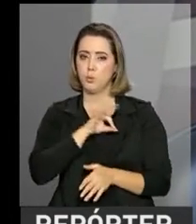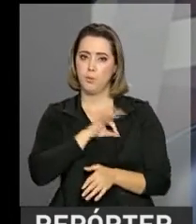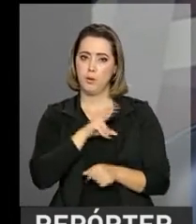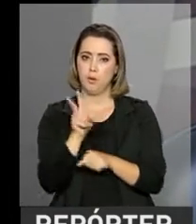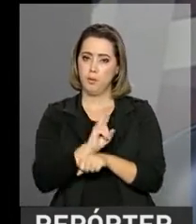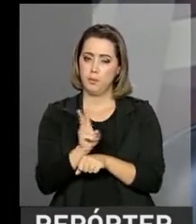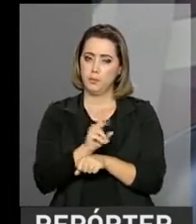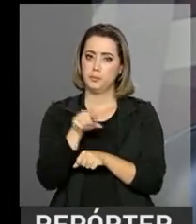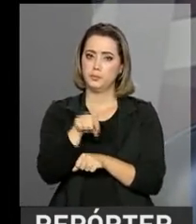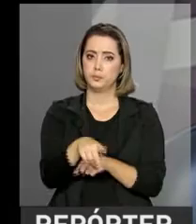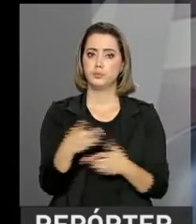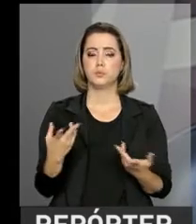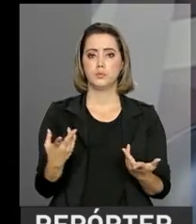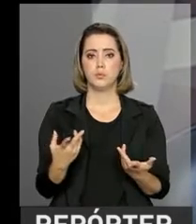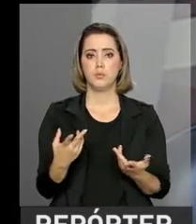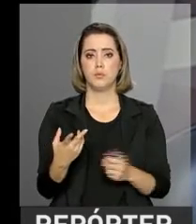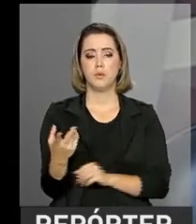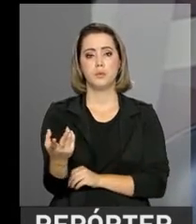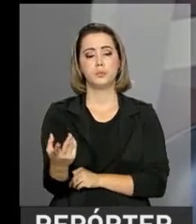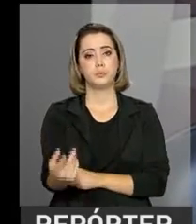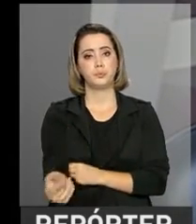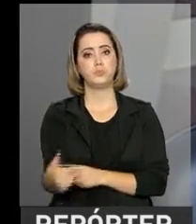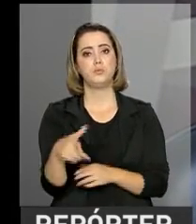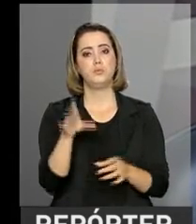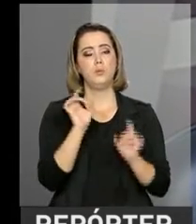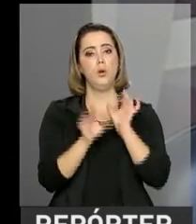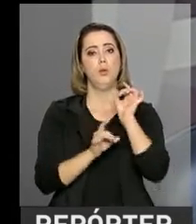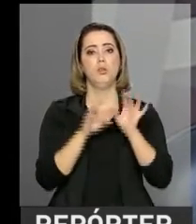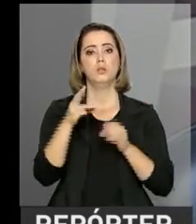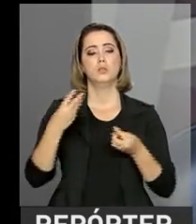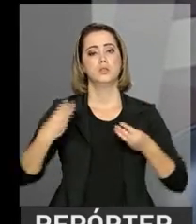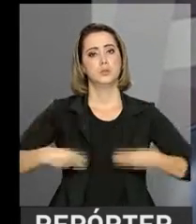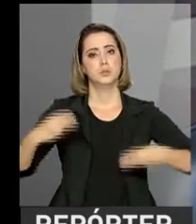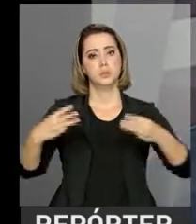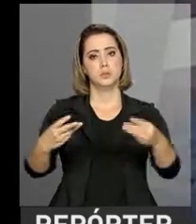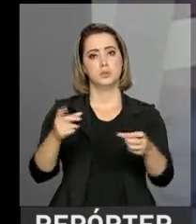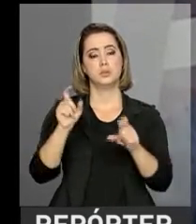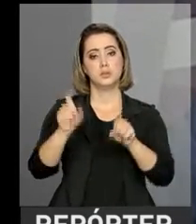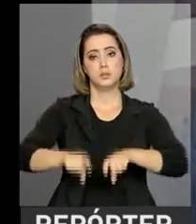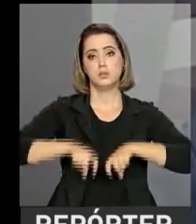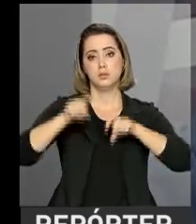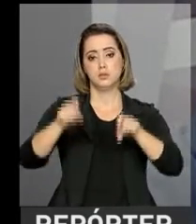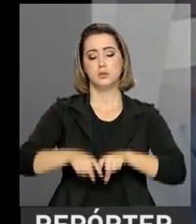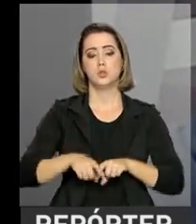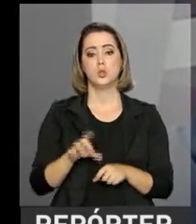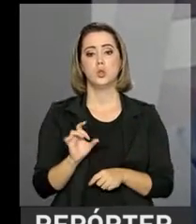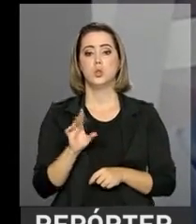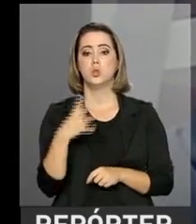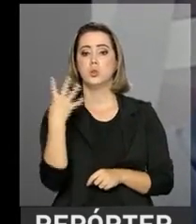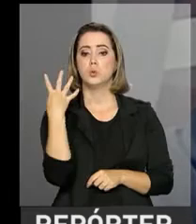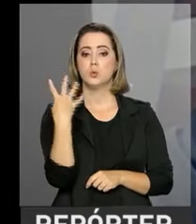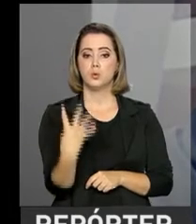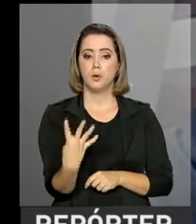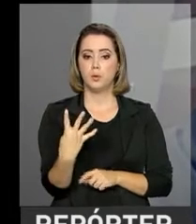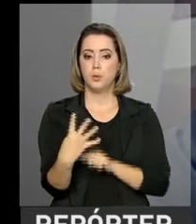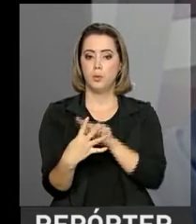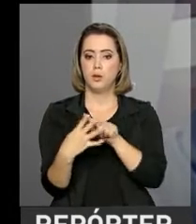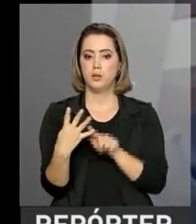sob investigação especial do Ministério da Agricultura, apenas 4